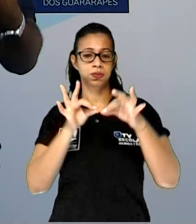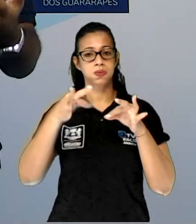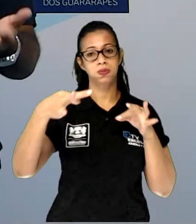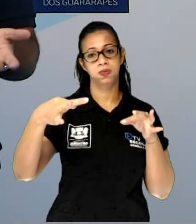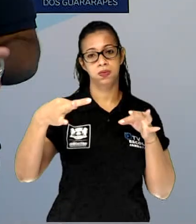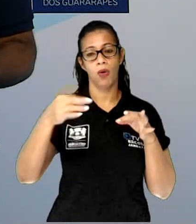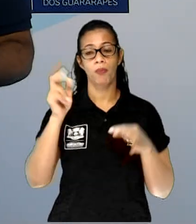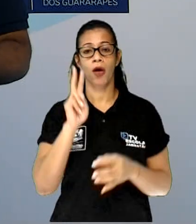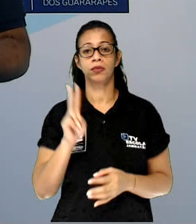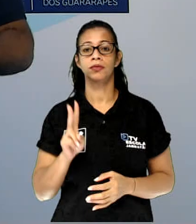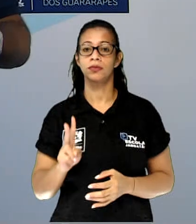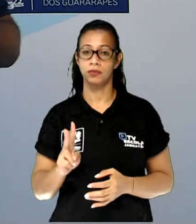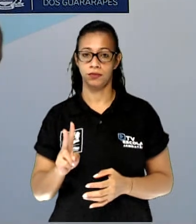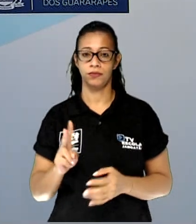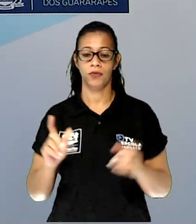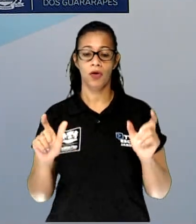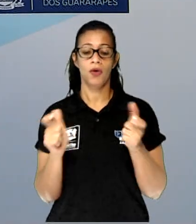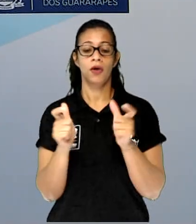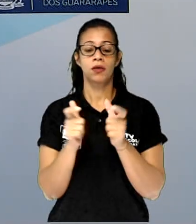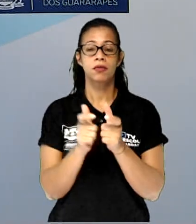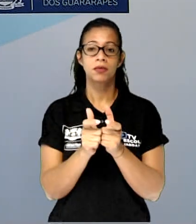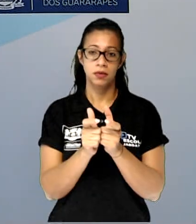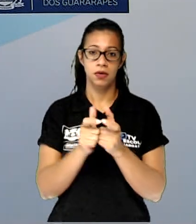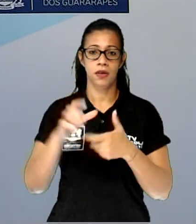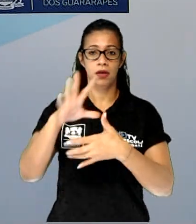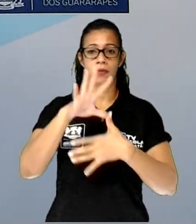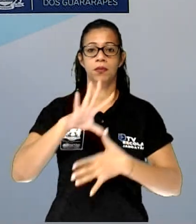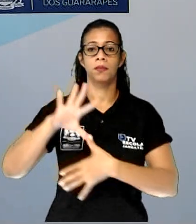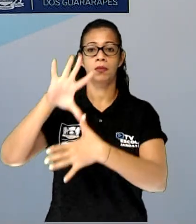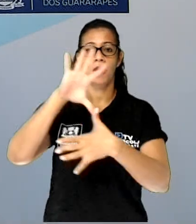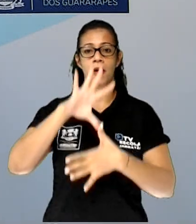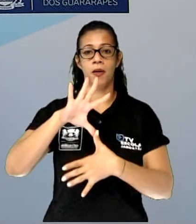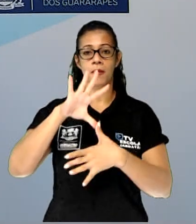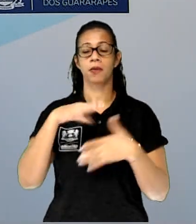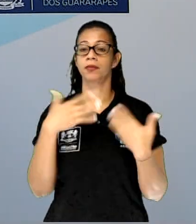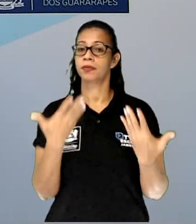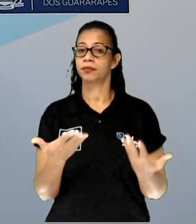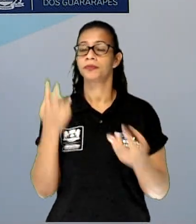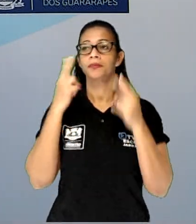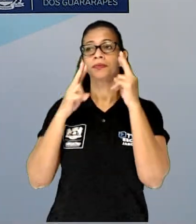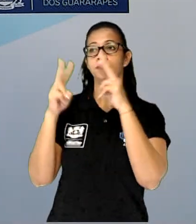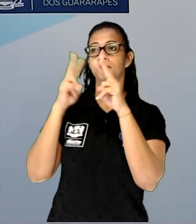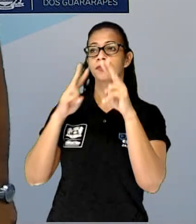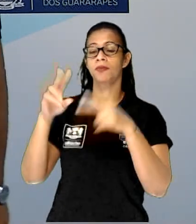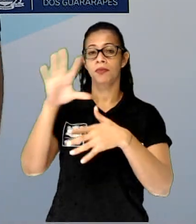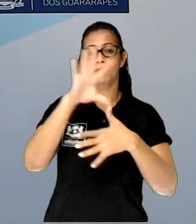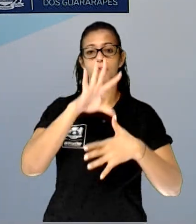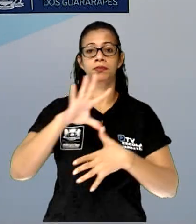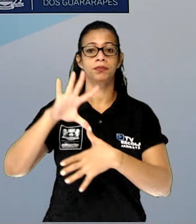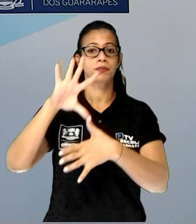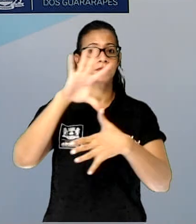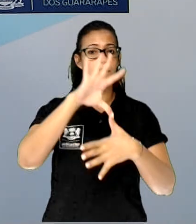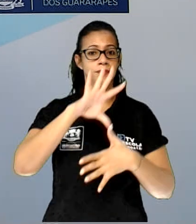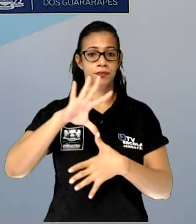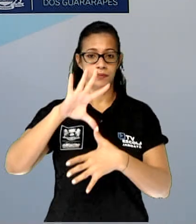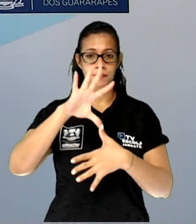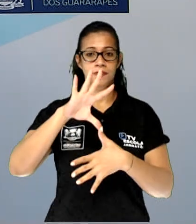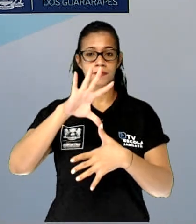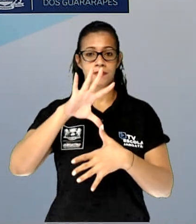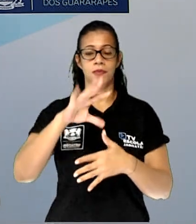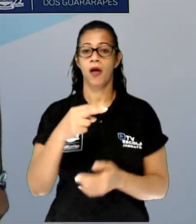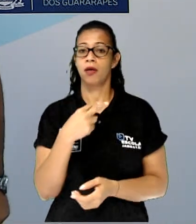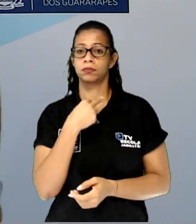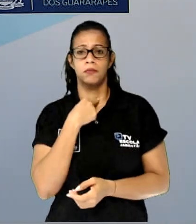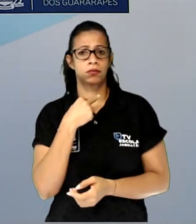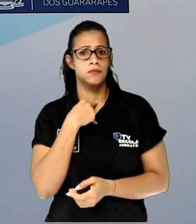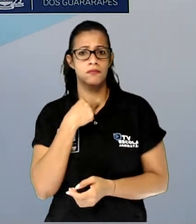em um mapa? Pronto. Se você olhar esse mapa aqui, é o mapa da América do Sul. A gente não consegue ver ruas